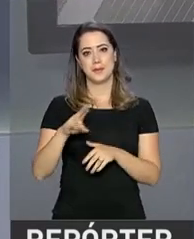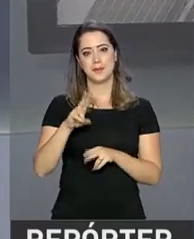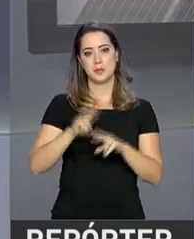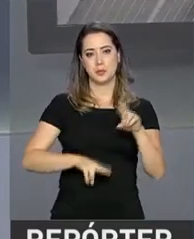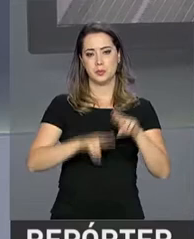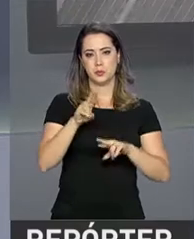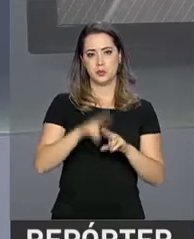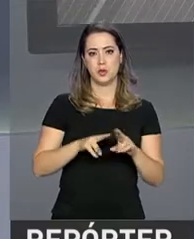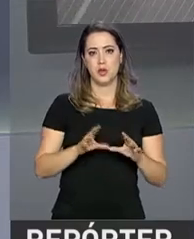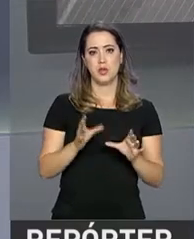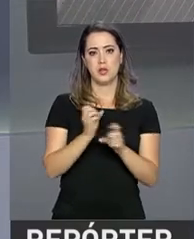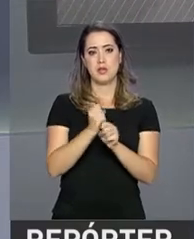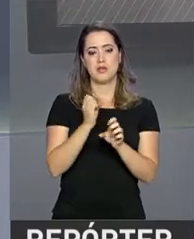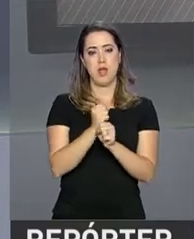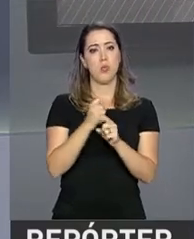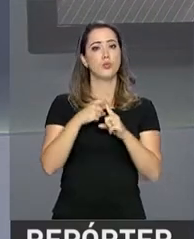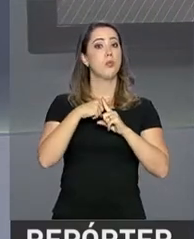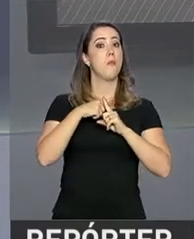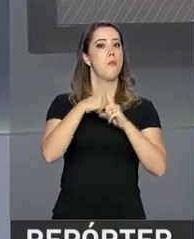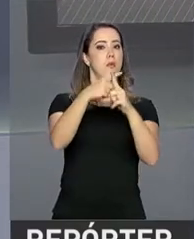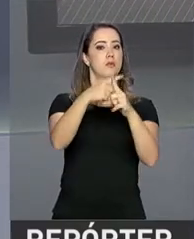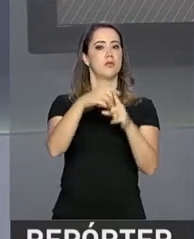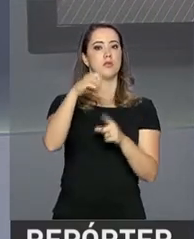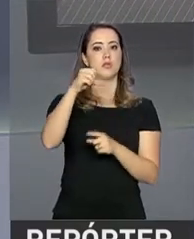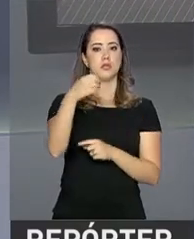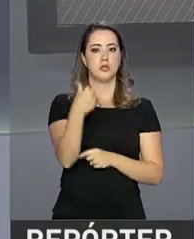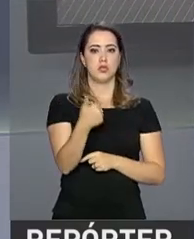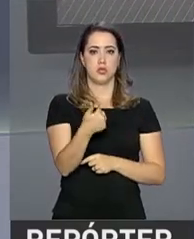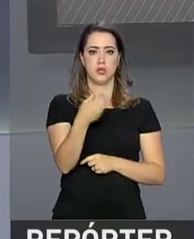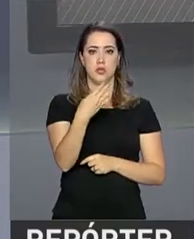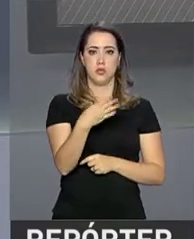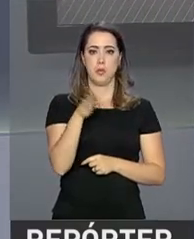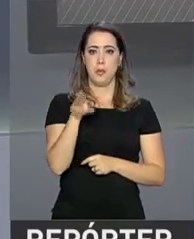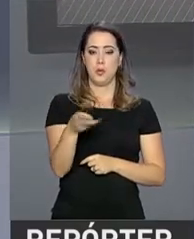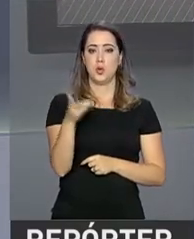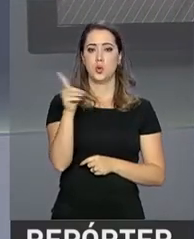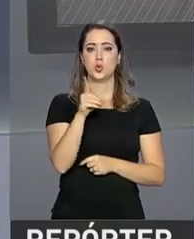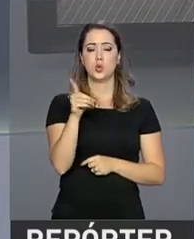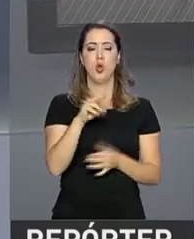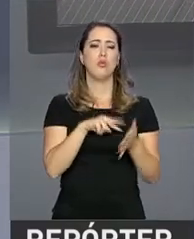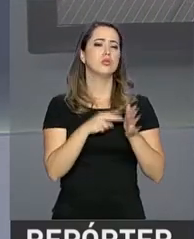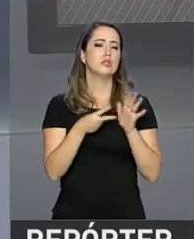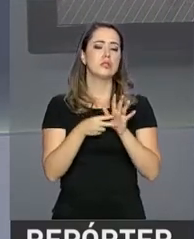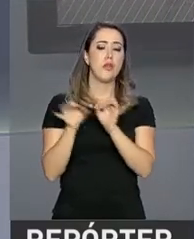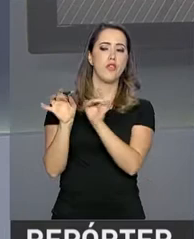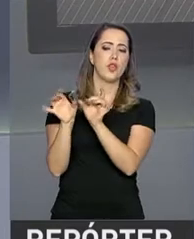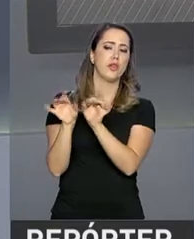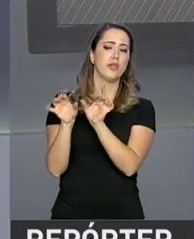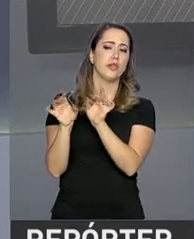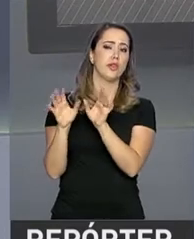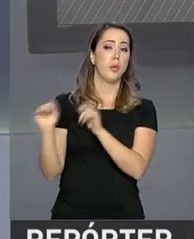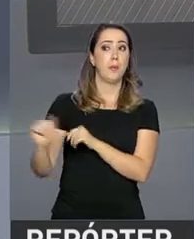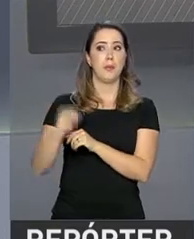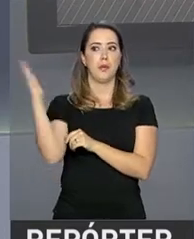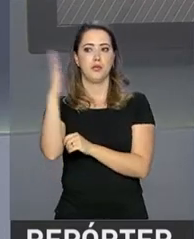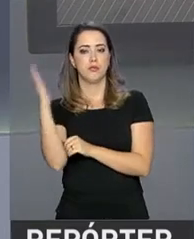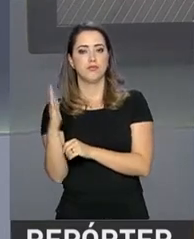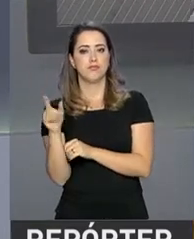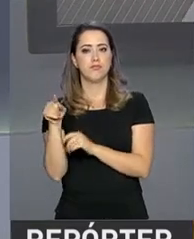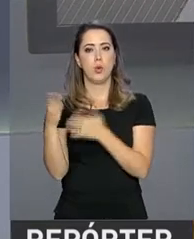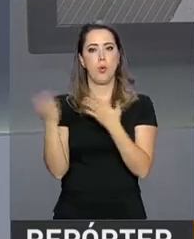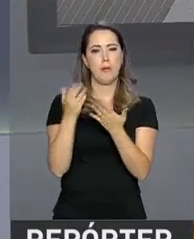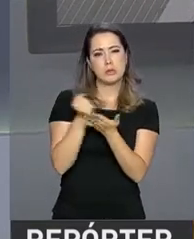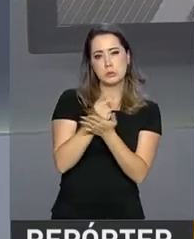em 914 milhões de dólares. Ou seja, no período, o Brasil vendeu mais para outros países do que comprou.